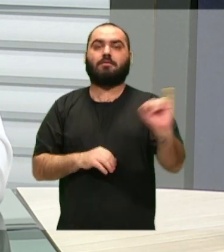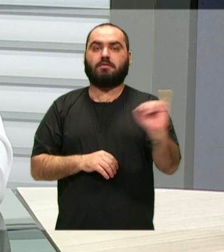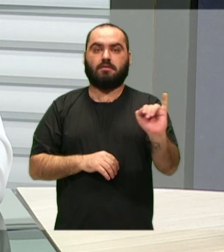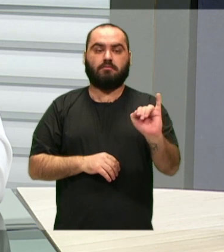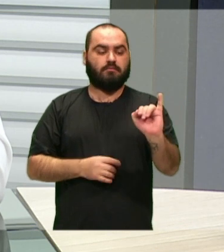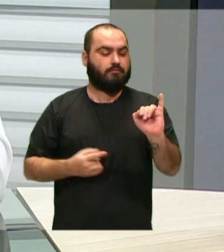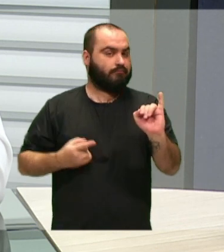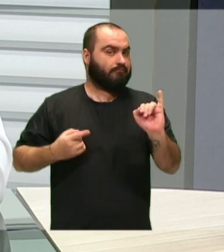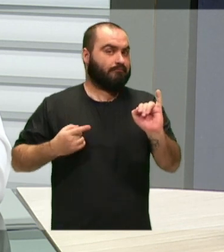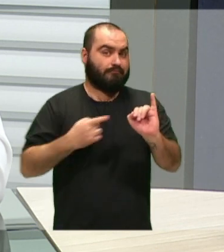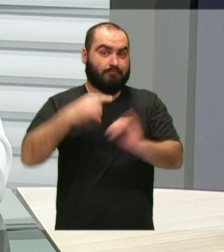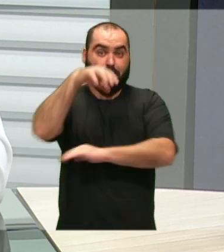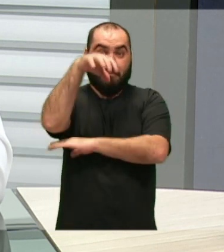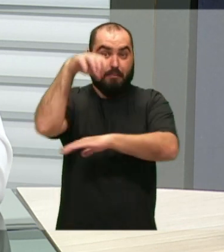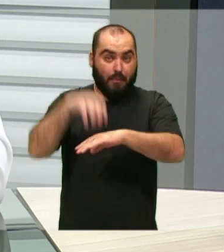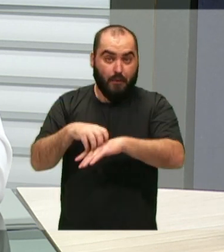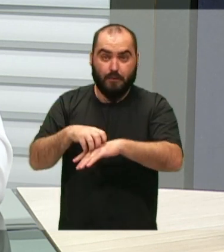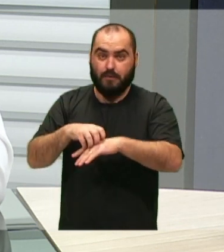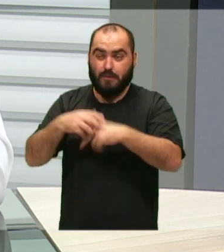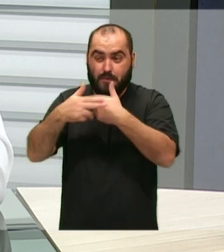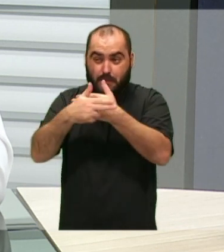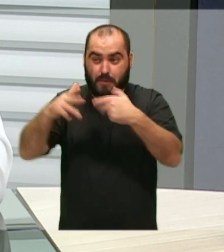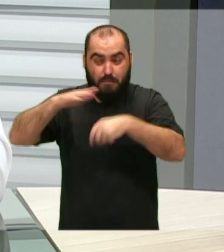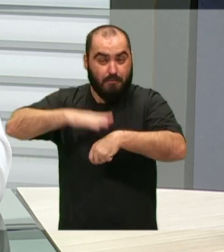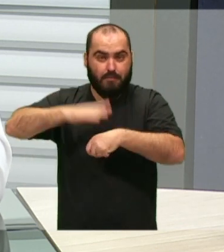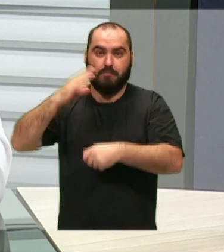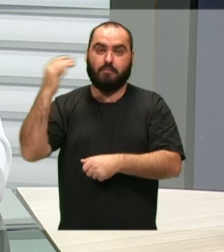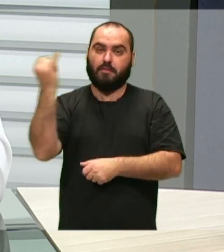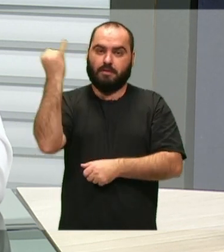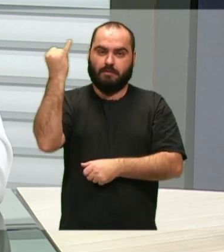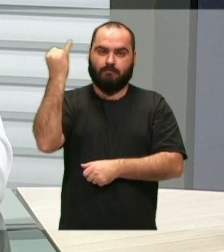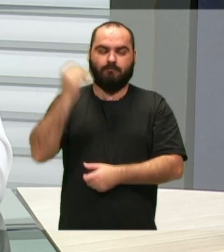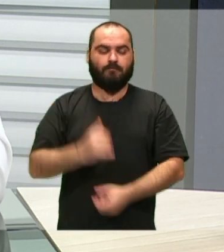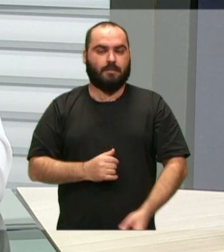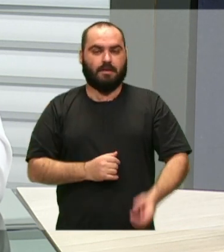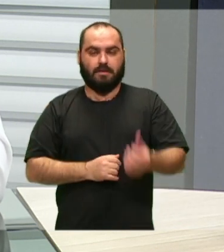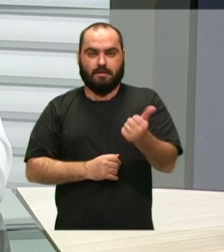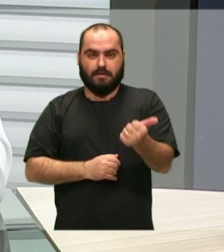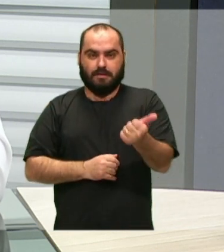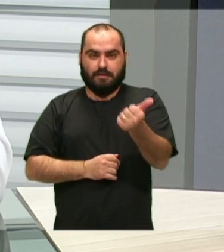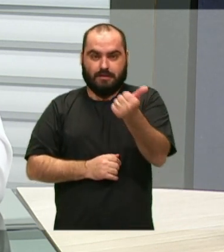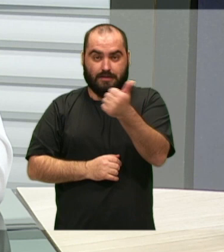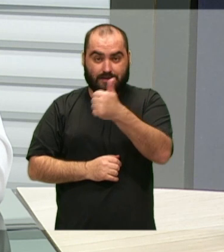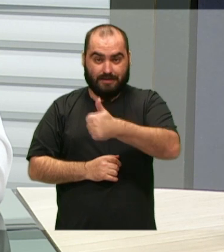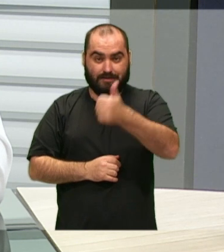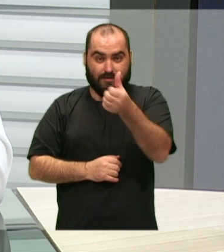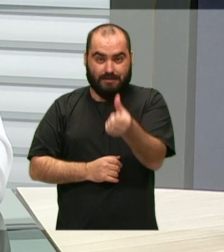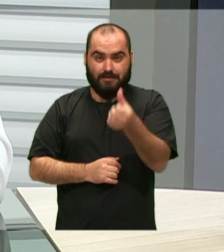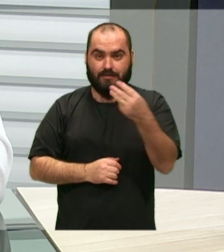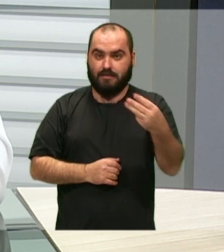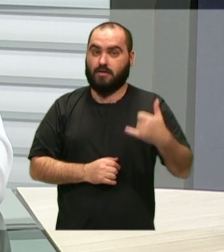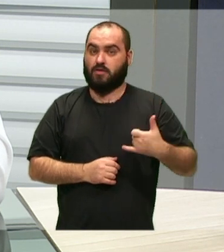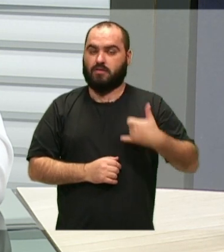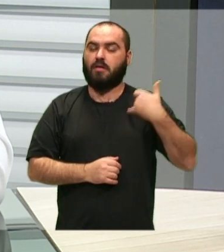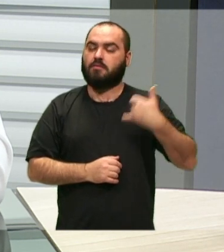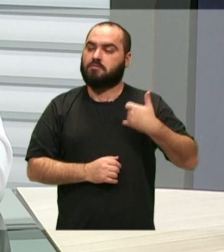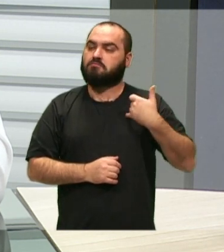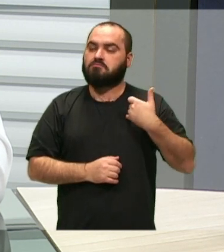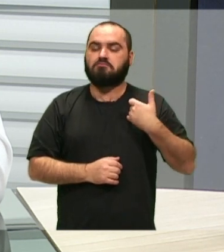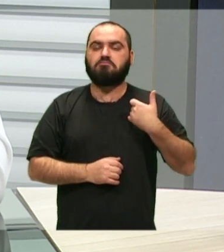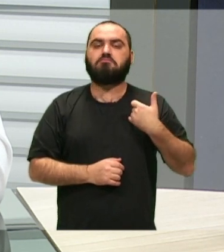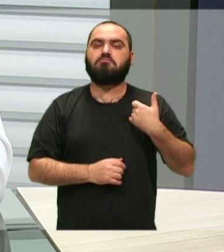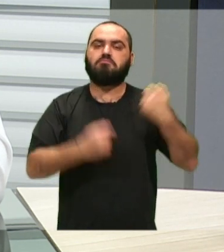economia, mas é fato sim que 163 anos dessa cidade devemos comemorar, celebrar, considerando todas essas